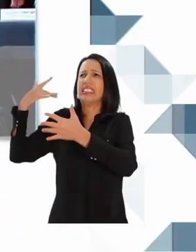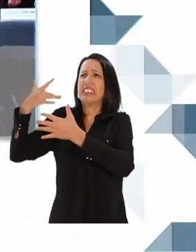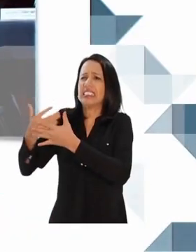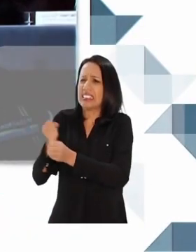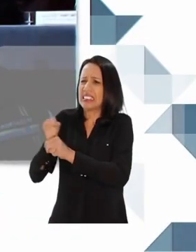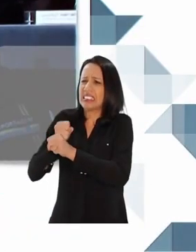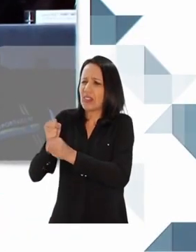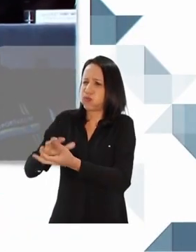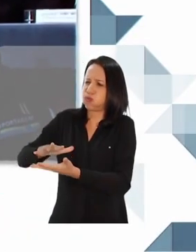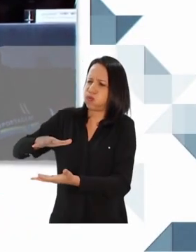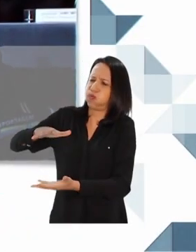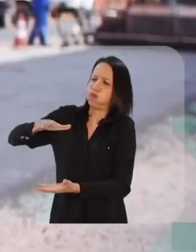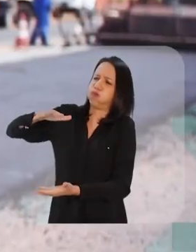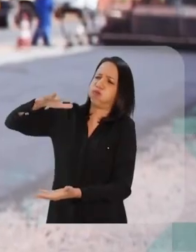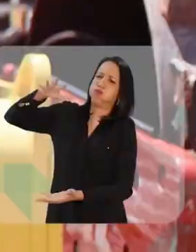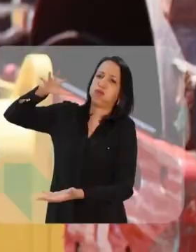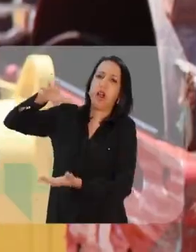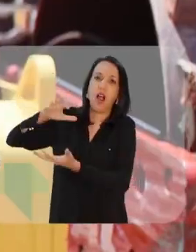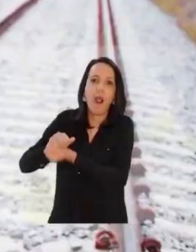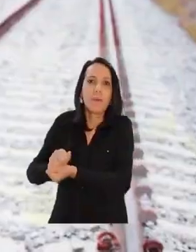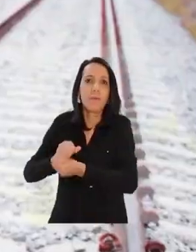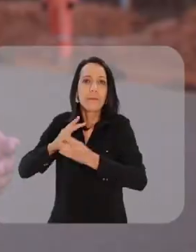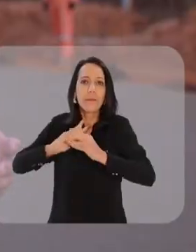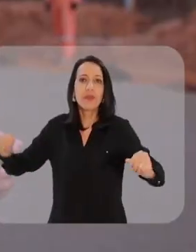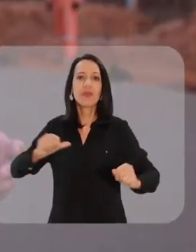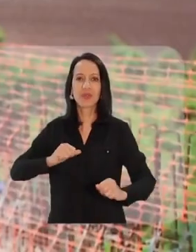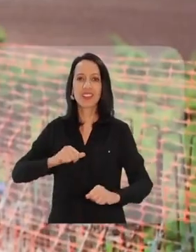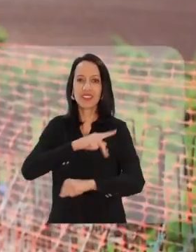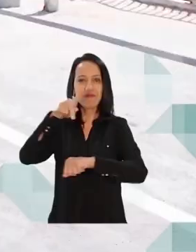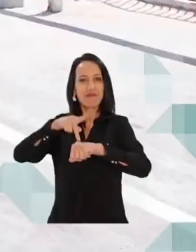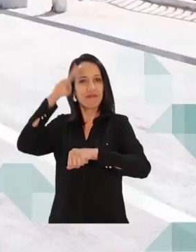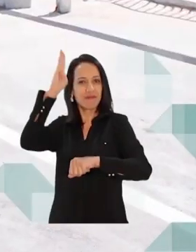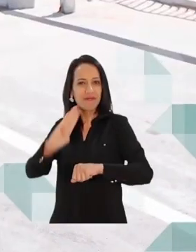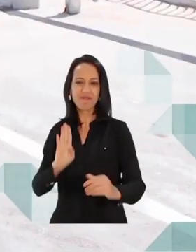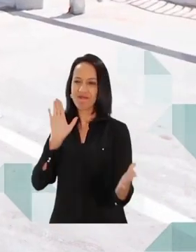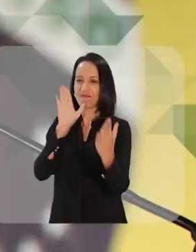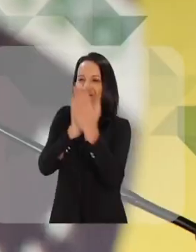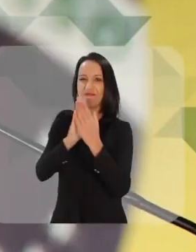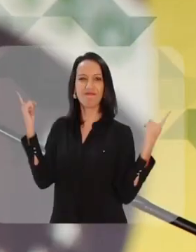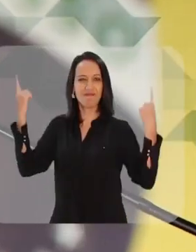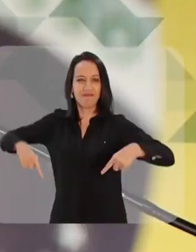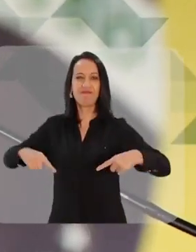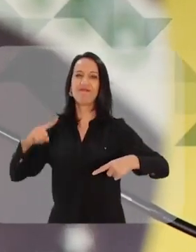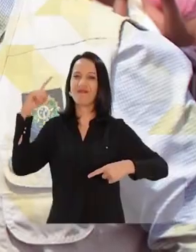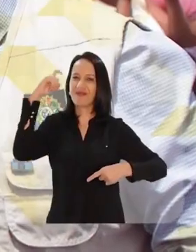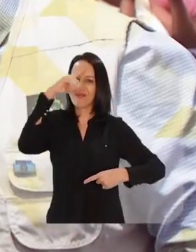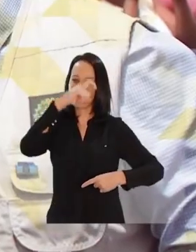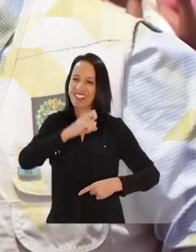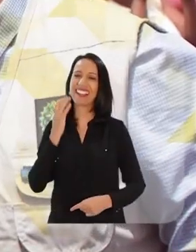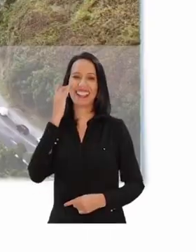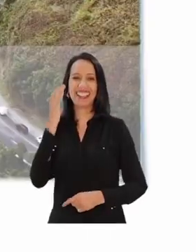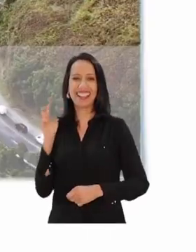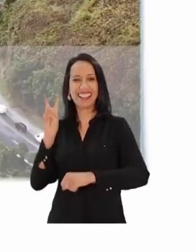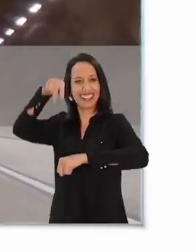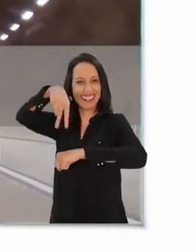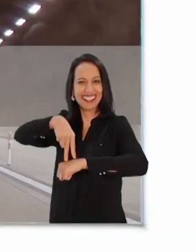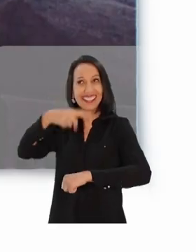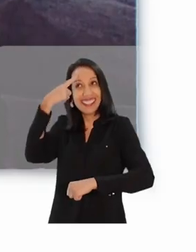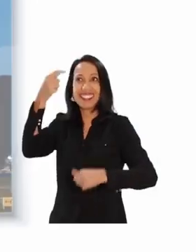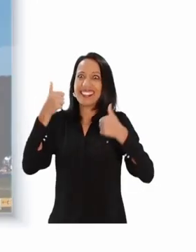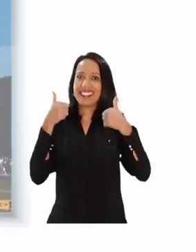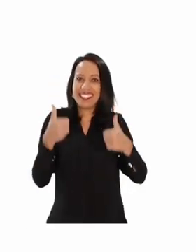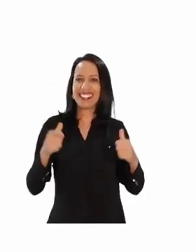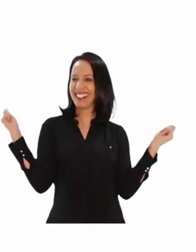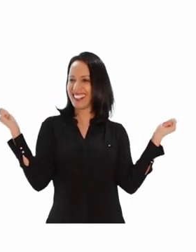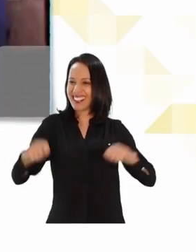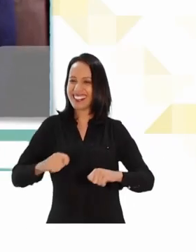acumulados por décadas e décadas. Toda vez que o país precisou enfrentar grandes desafios, lá estava o Tarcísio. Com grandes